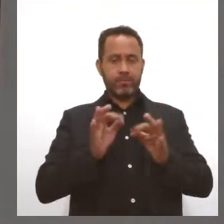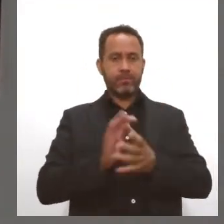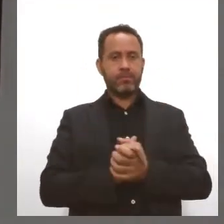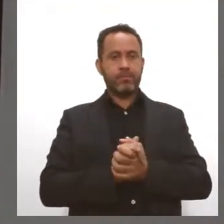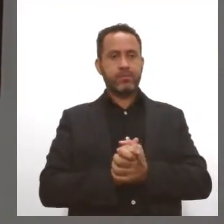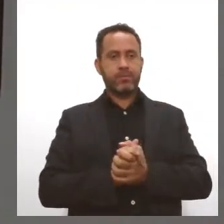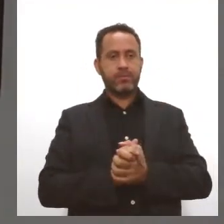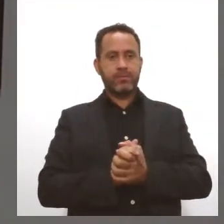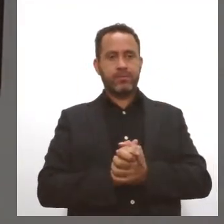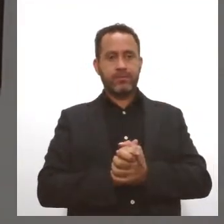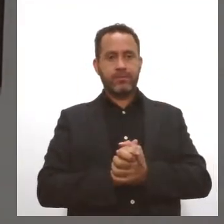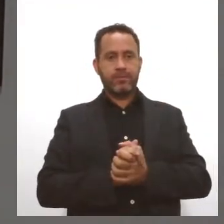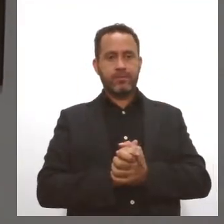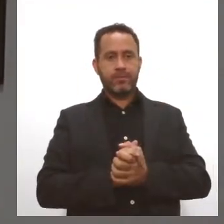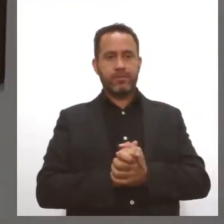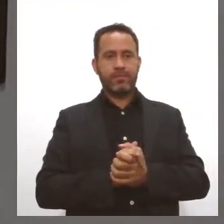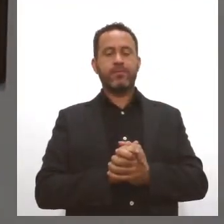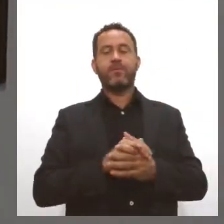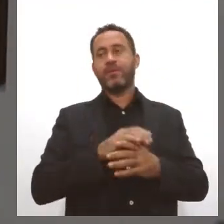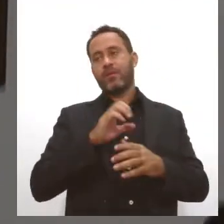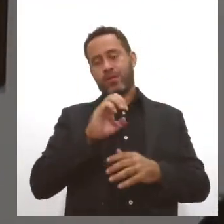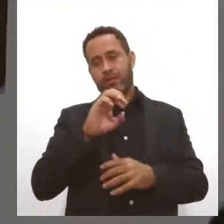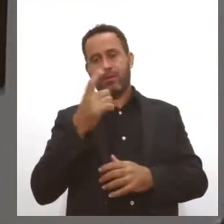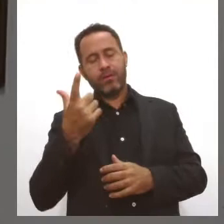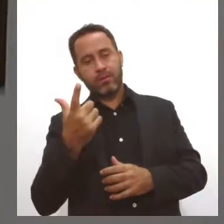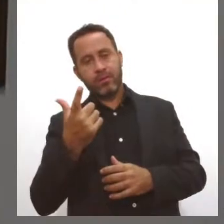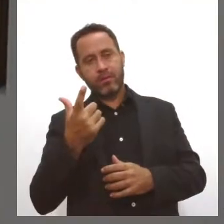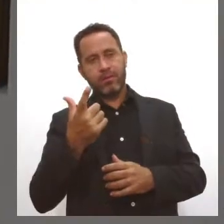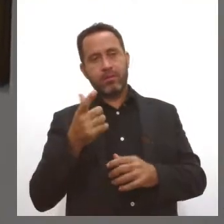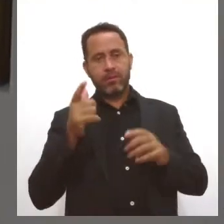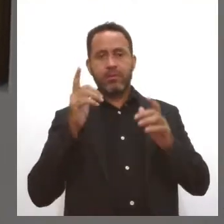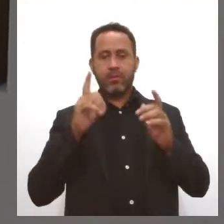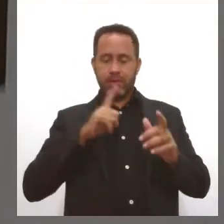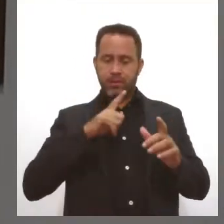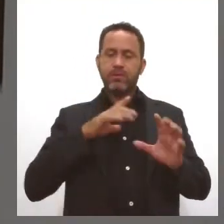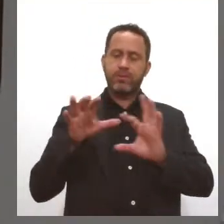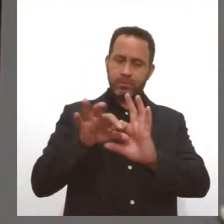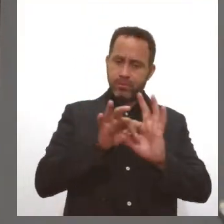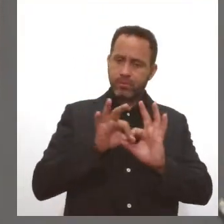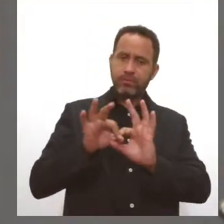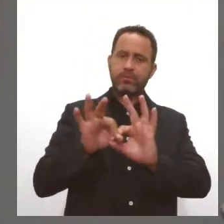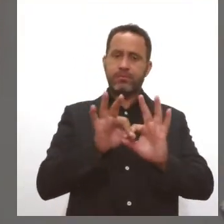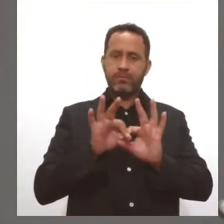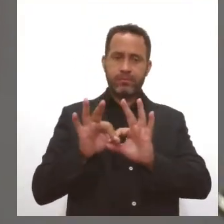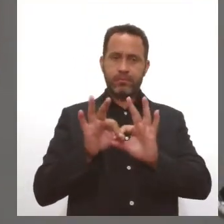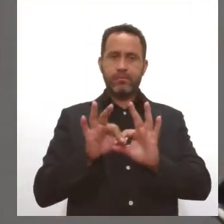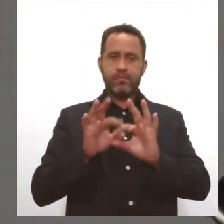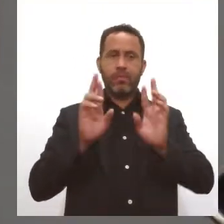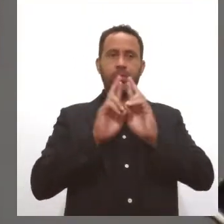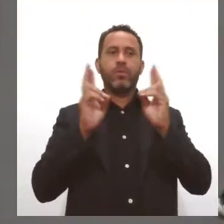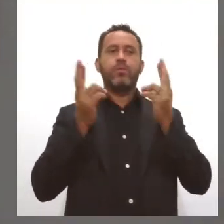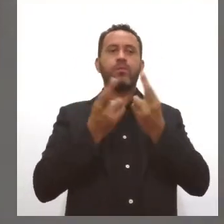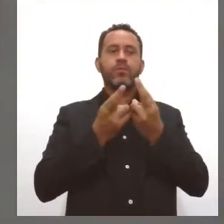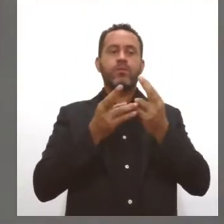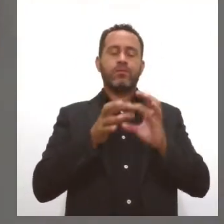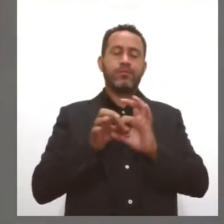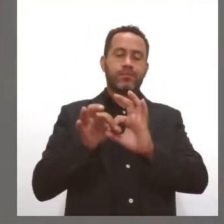imposição de ordem constitucional deve ser harmônico, é uma relação harmônica